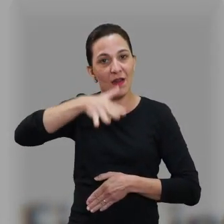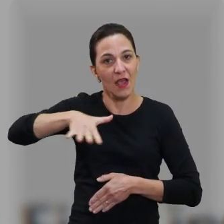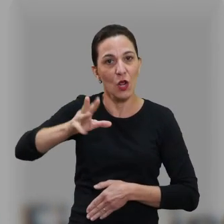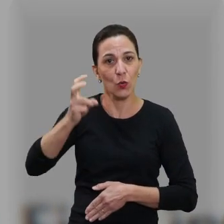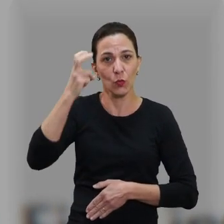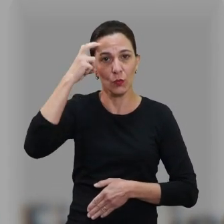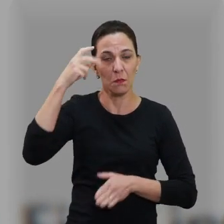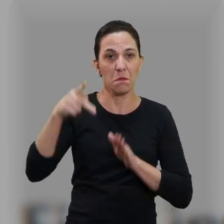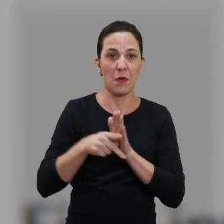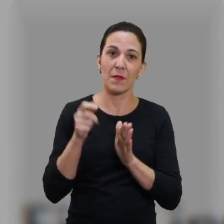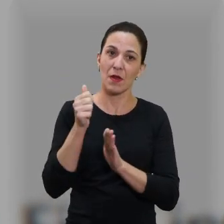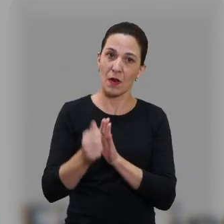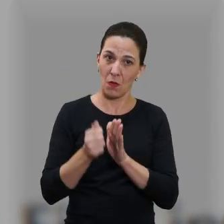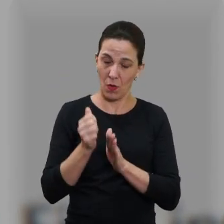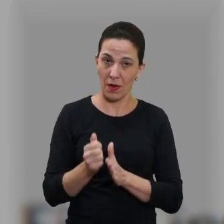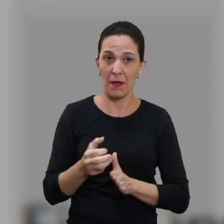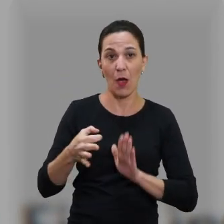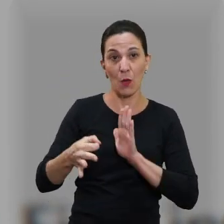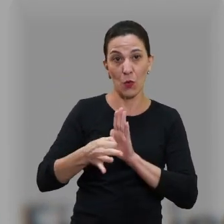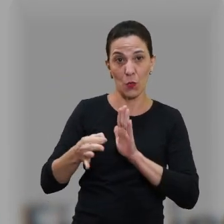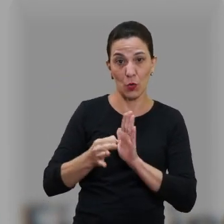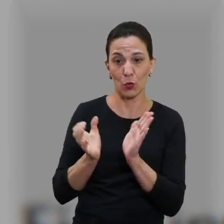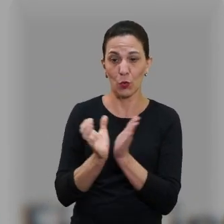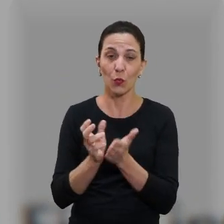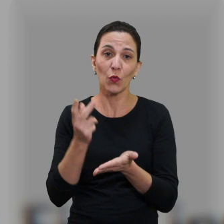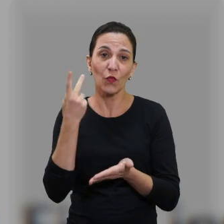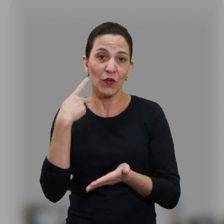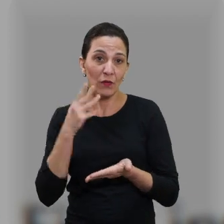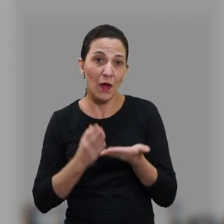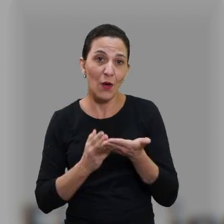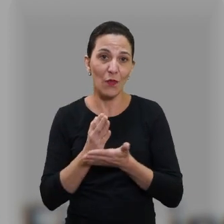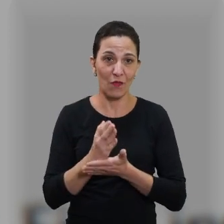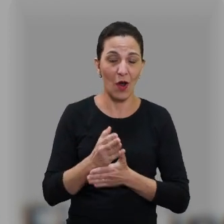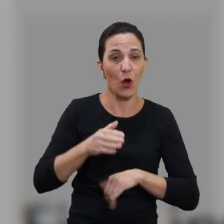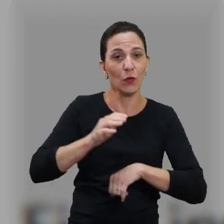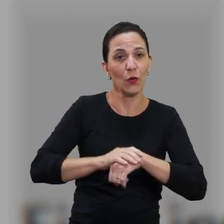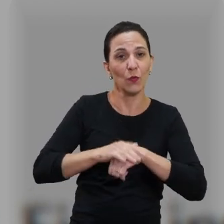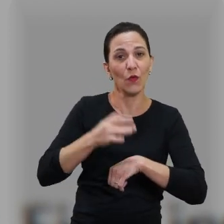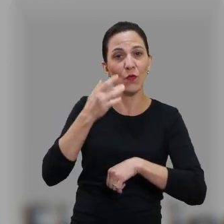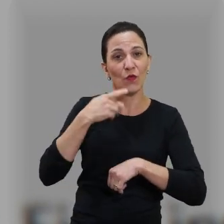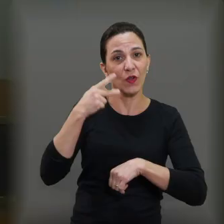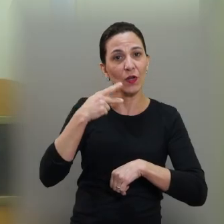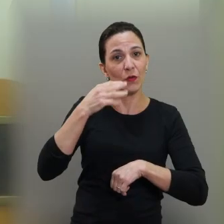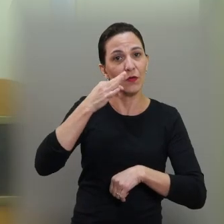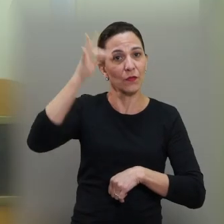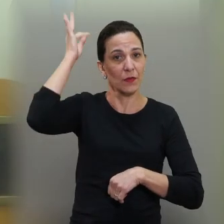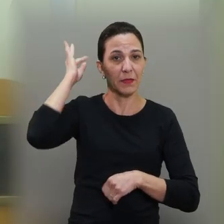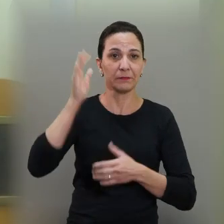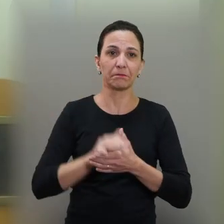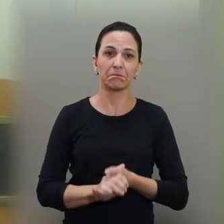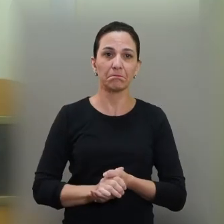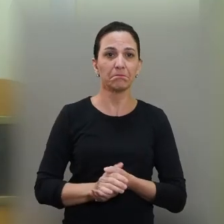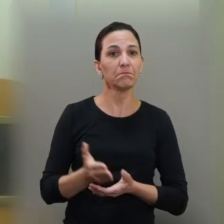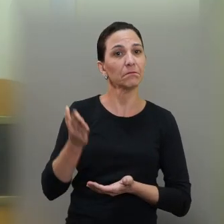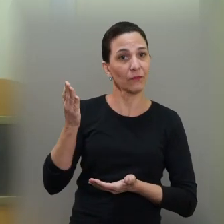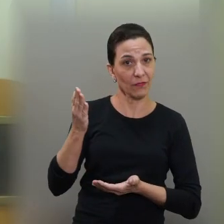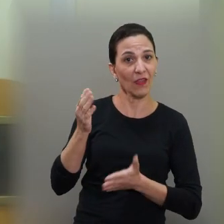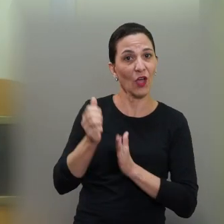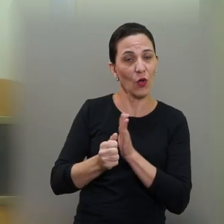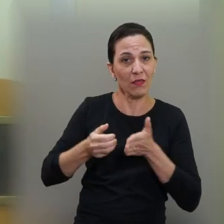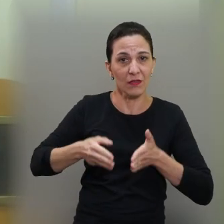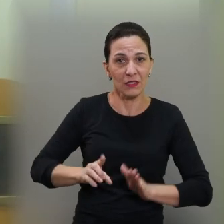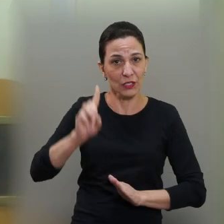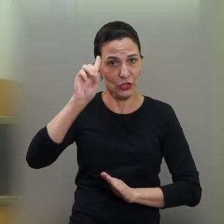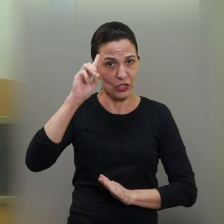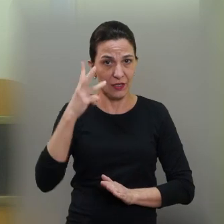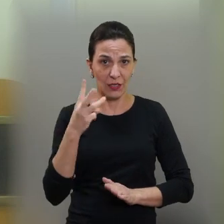araraquarense. A proposta, aprovada na Câmara, é de autoria da vereadora Fabi Virgílio. José Celso nasceu em Araraquara no